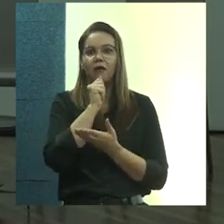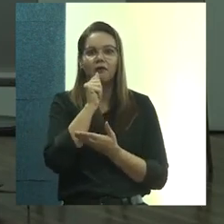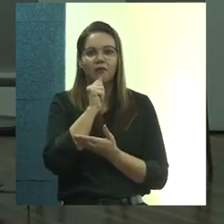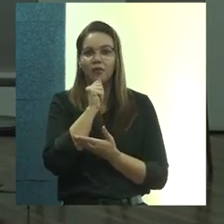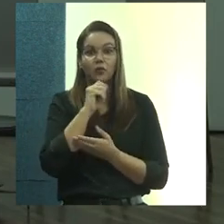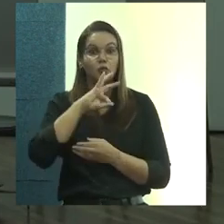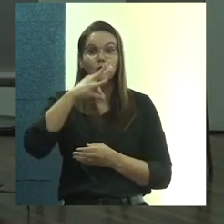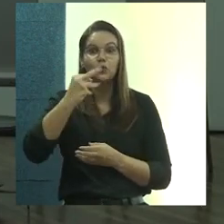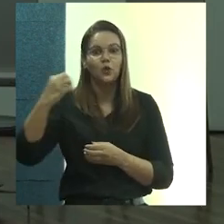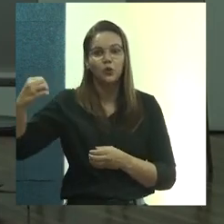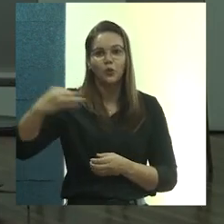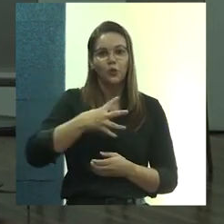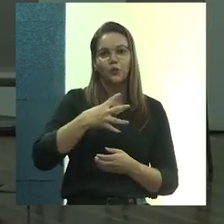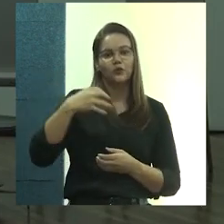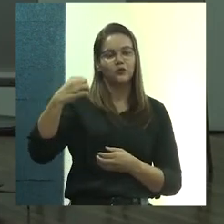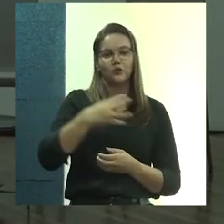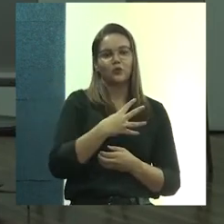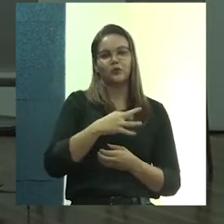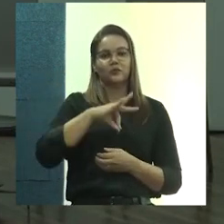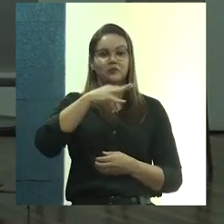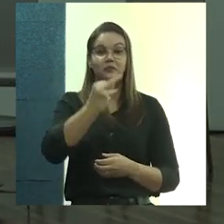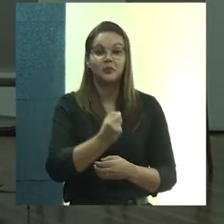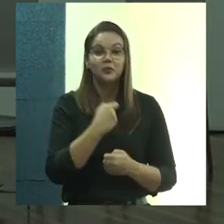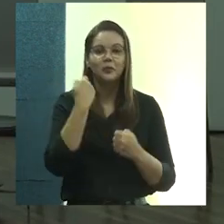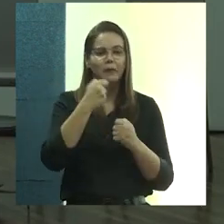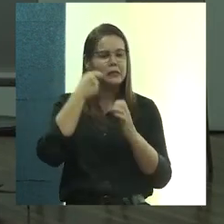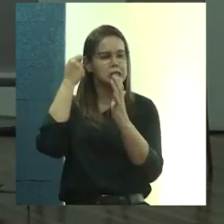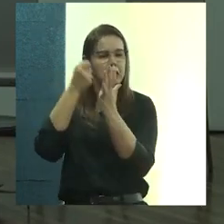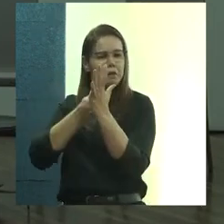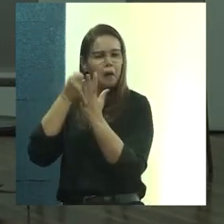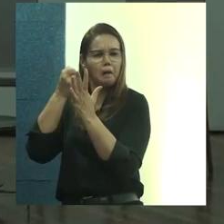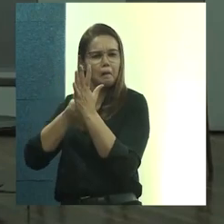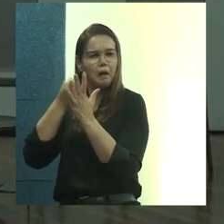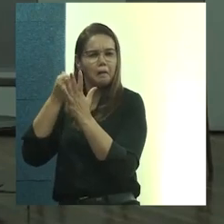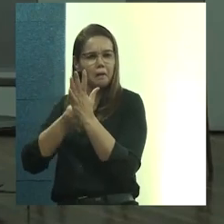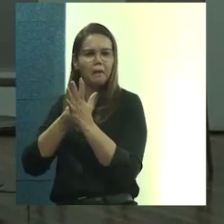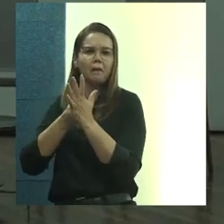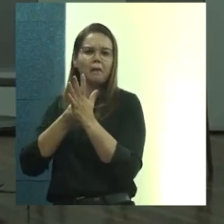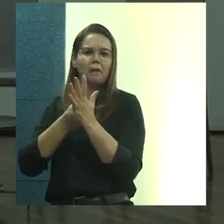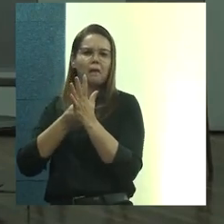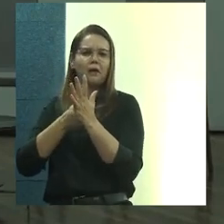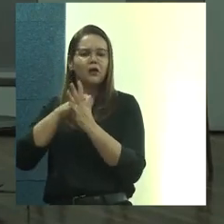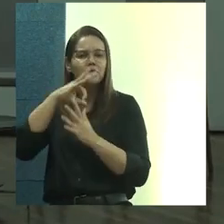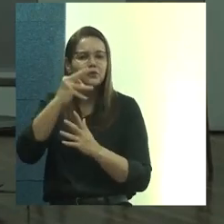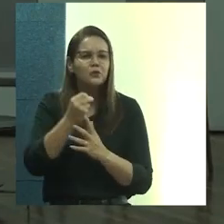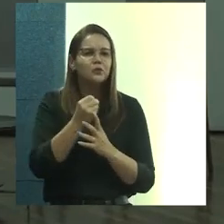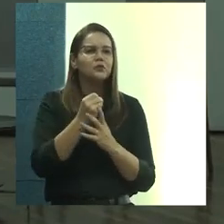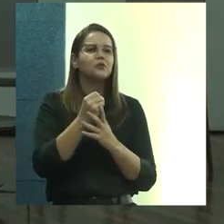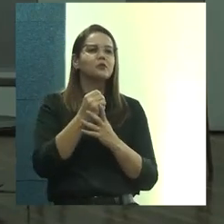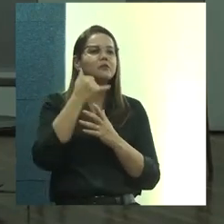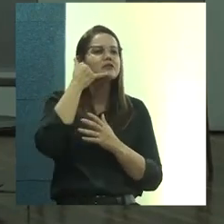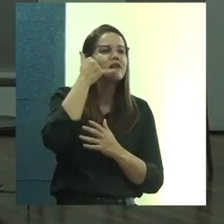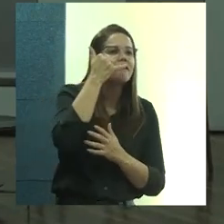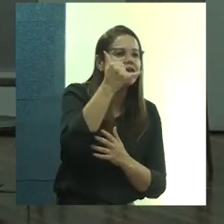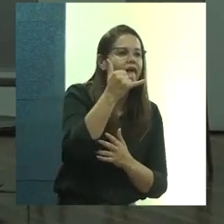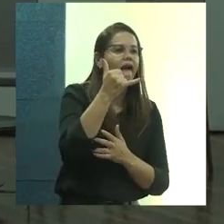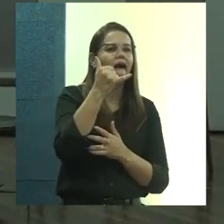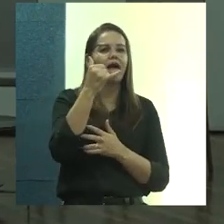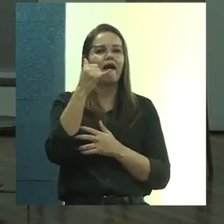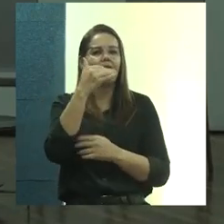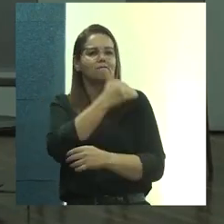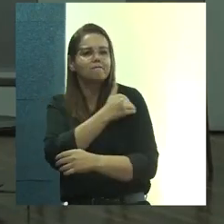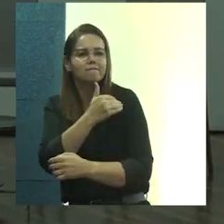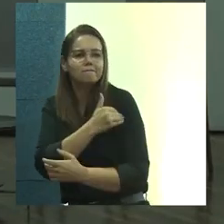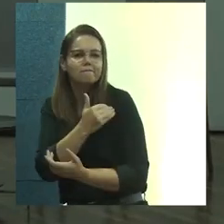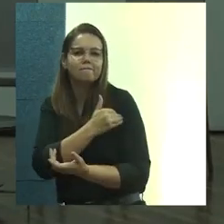Então, tudo é novo. Tudo é novo, tudo a gente tem que ficar lutando, tudo a gente tem que ficar atrás, telefonando e